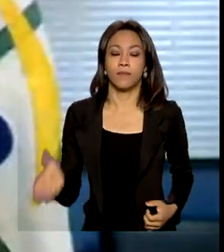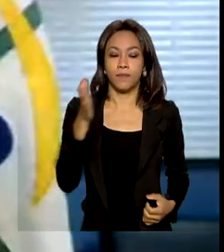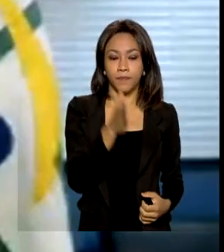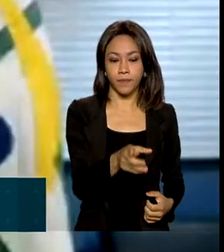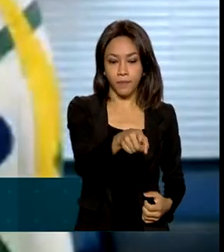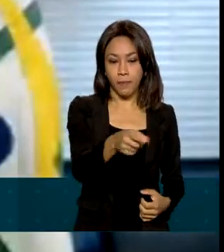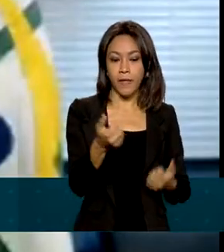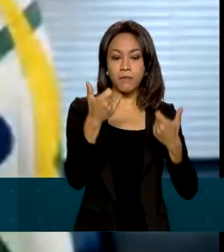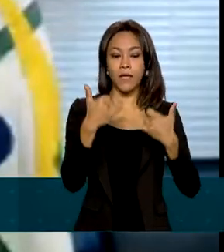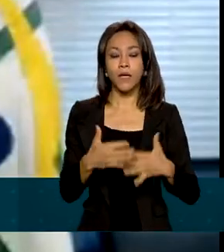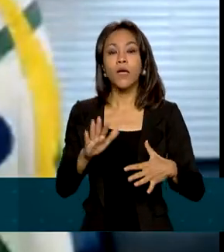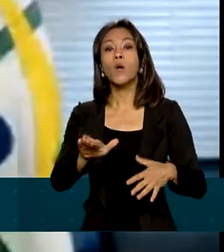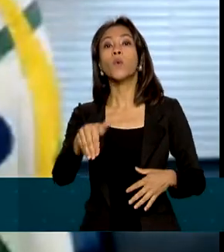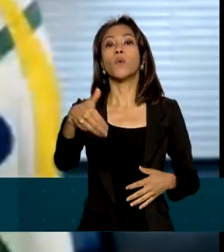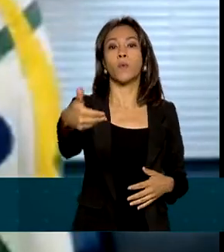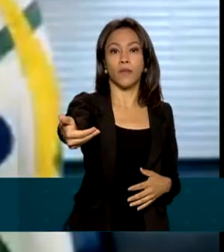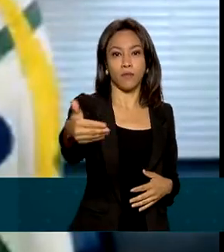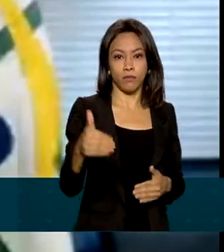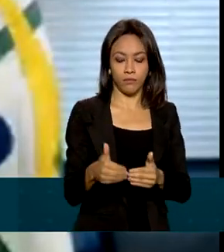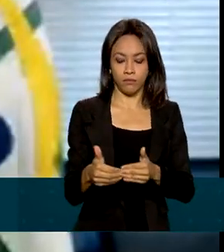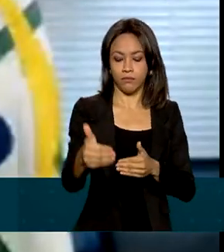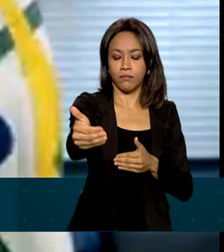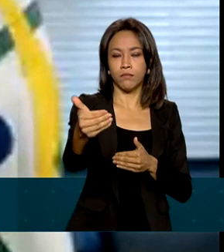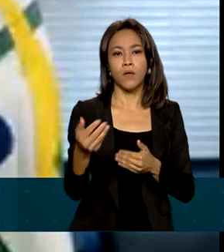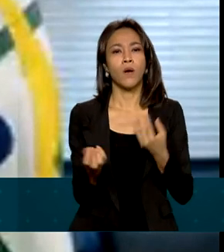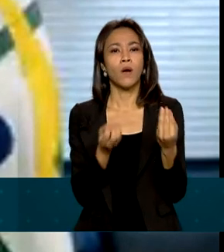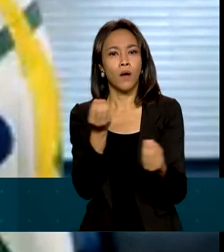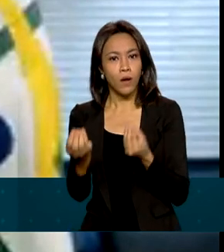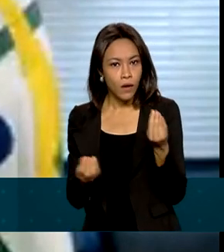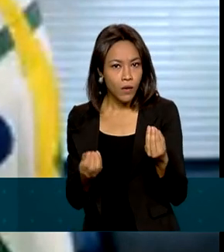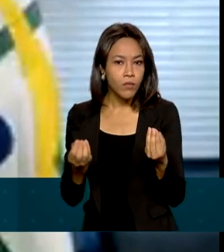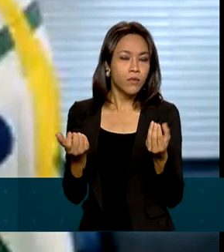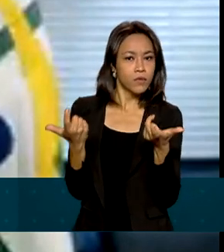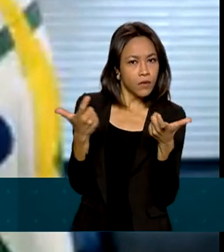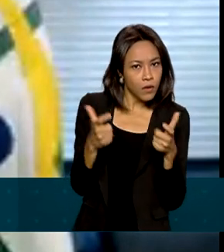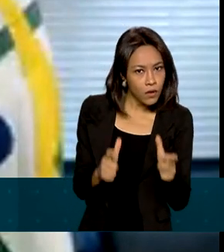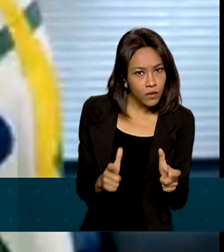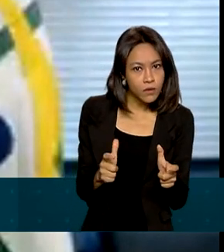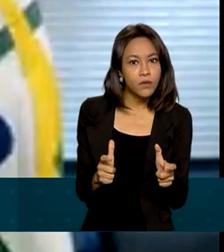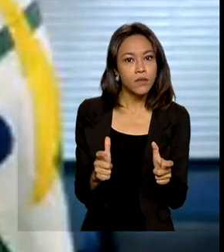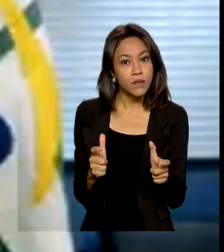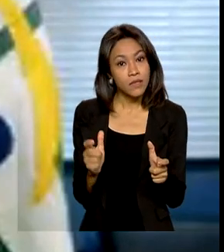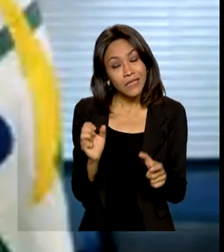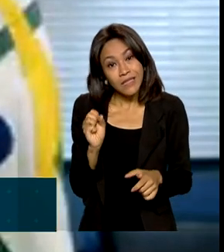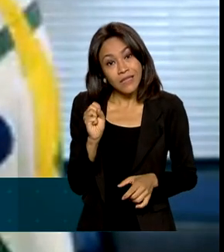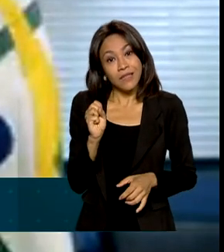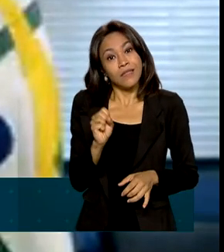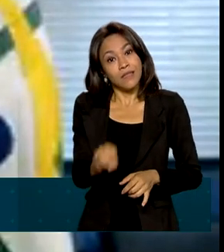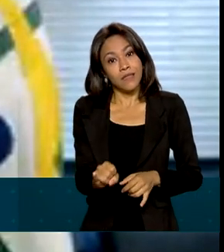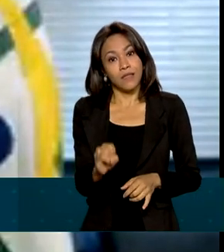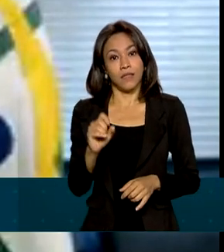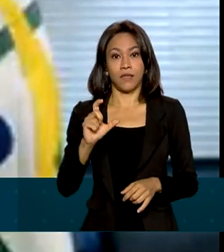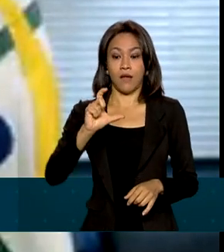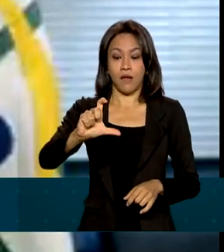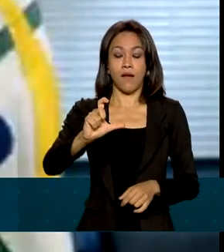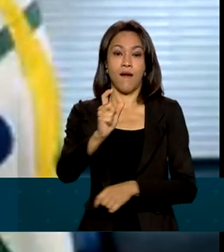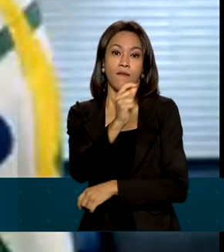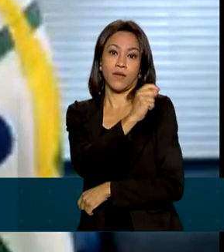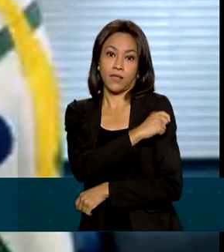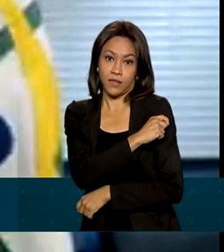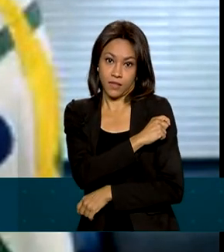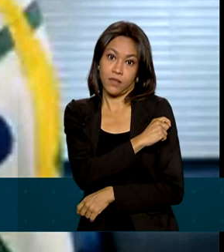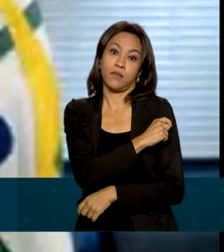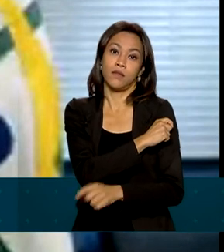sobre quando, como, onde e se a vacina se dará